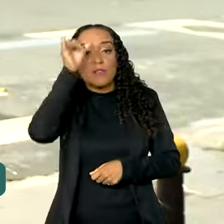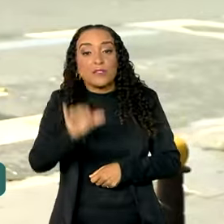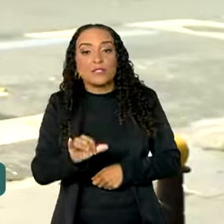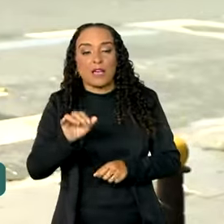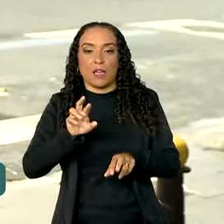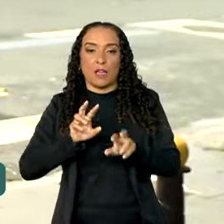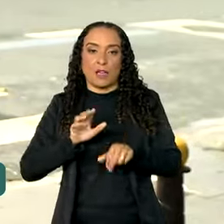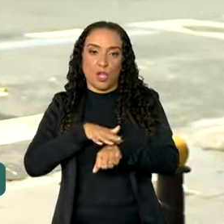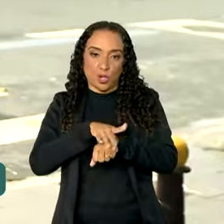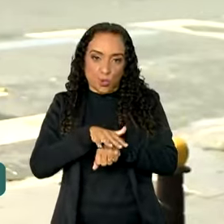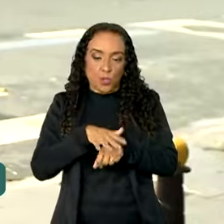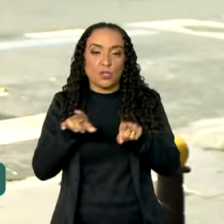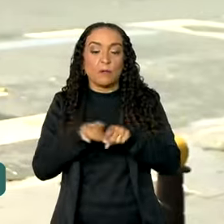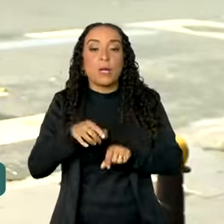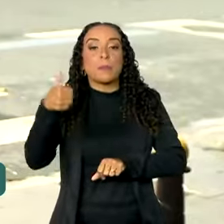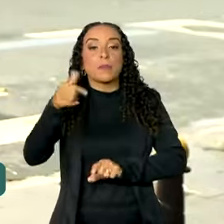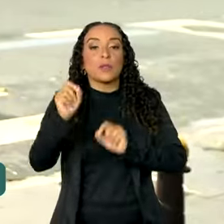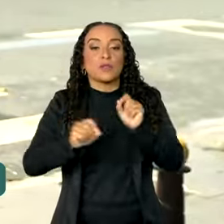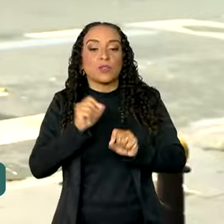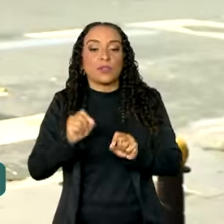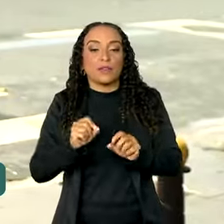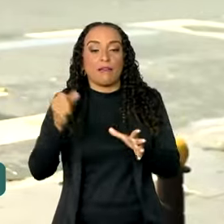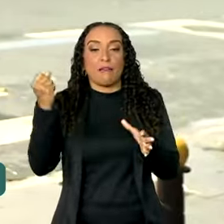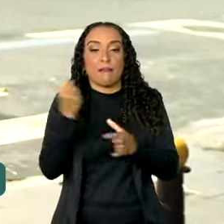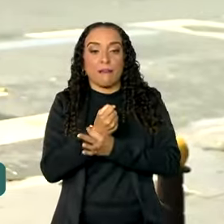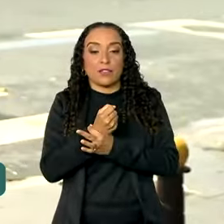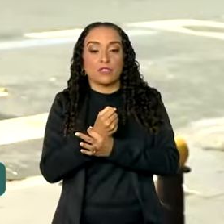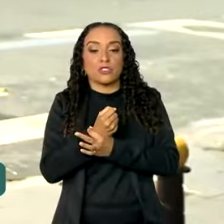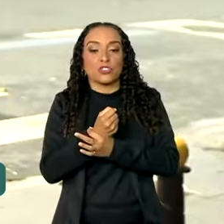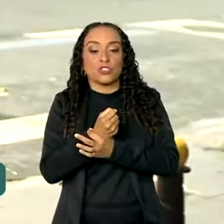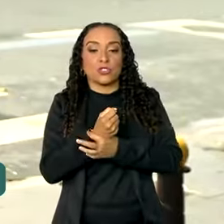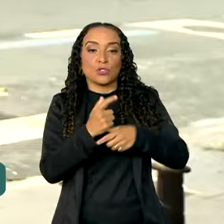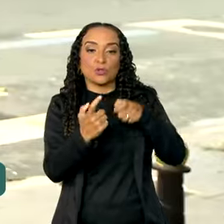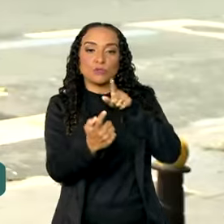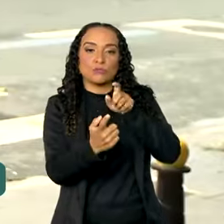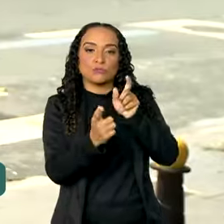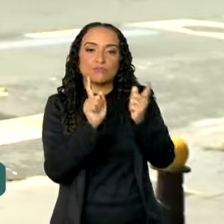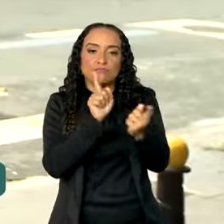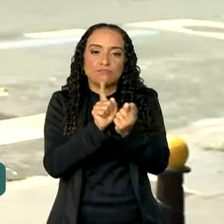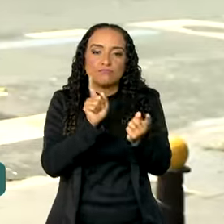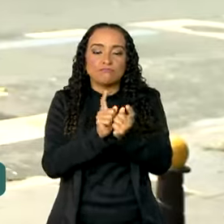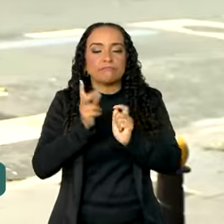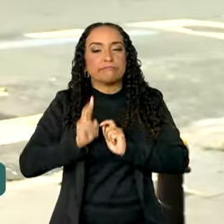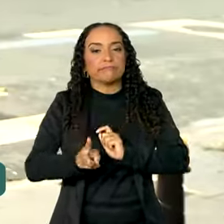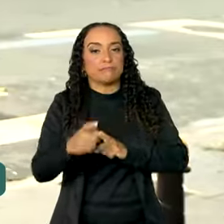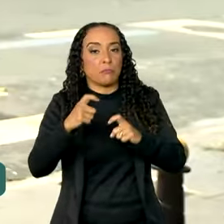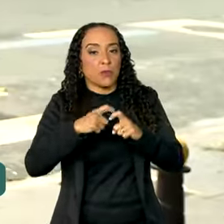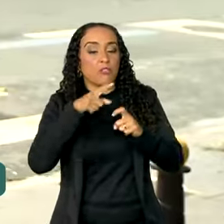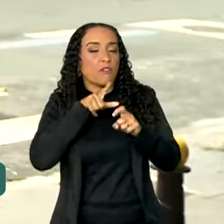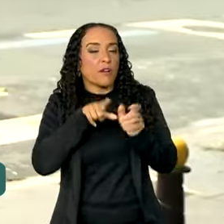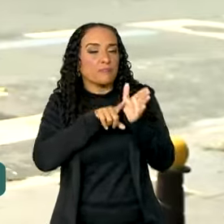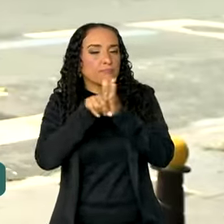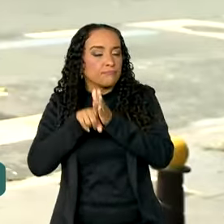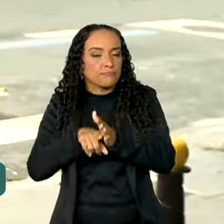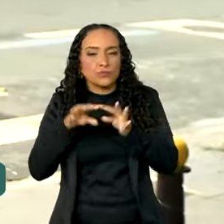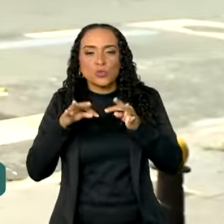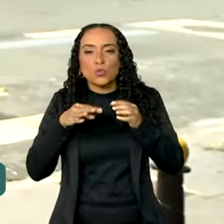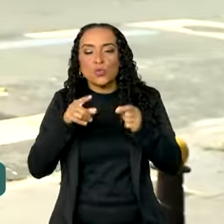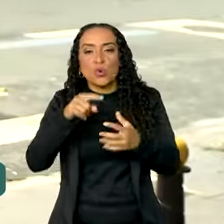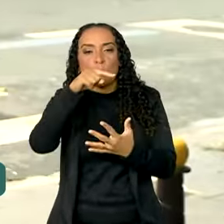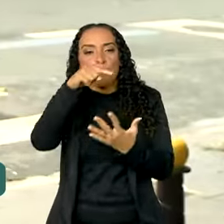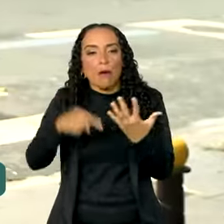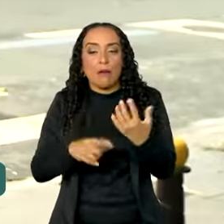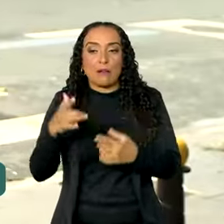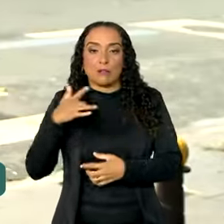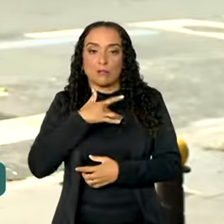esta doença e a primeira delas é garantir a consulta regular ao médico em que ele vai verificar todas as questões